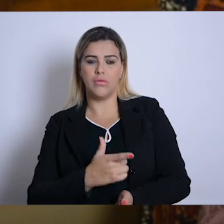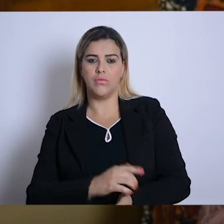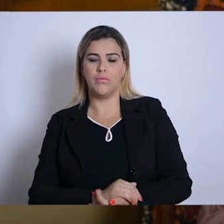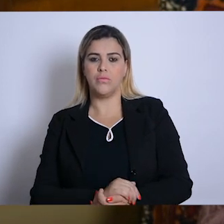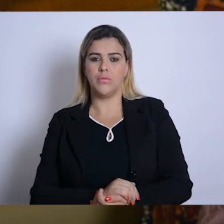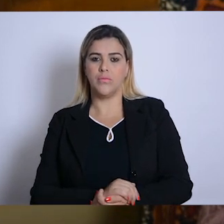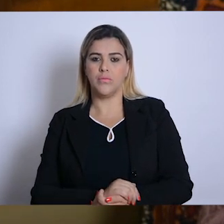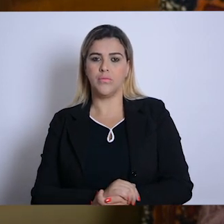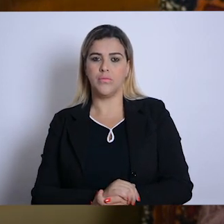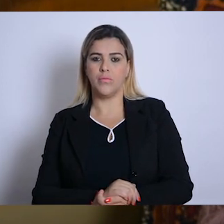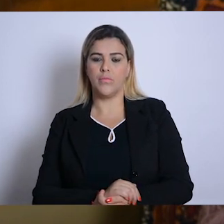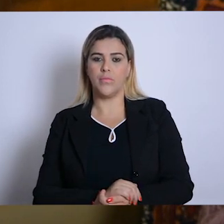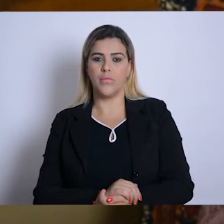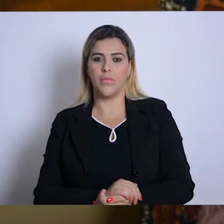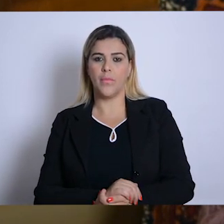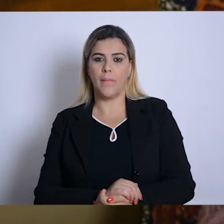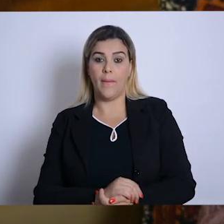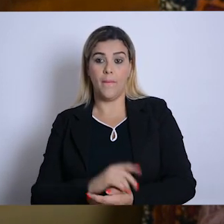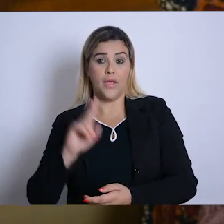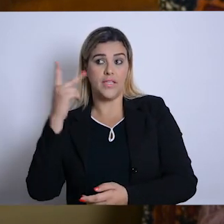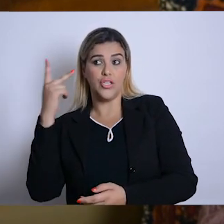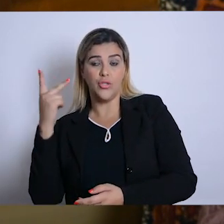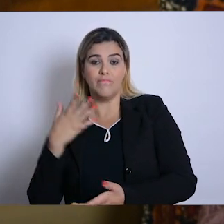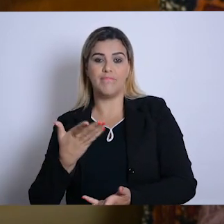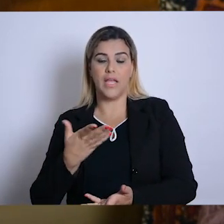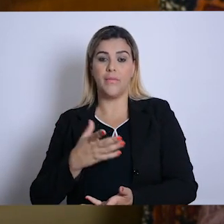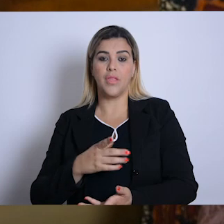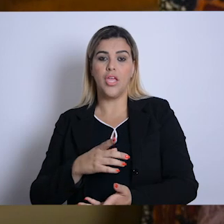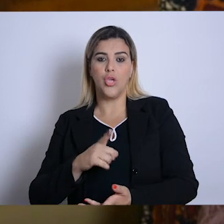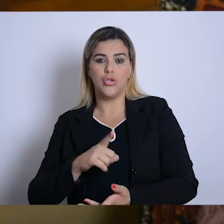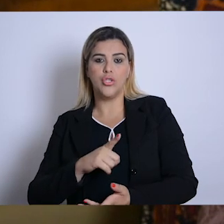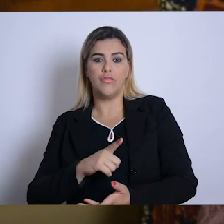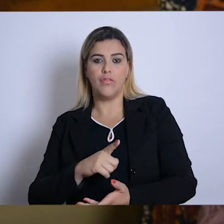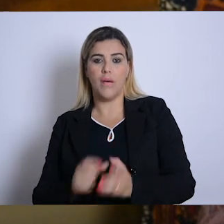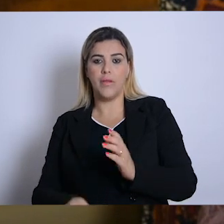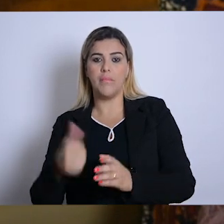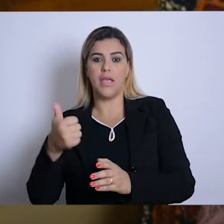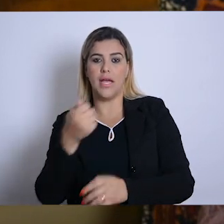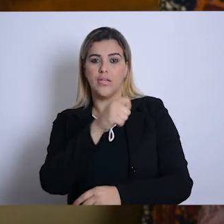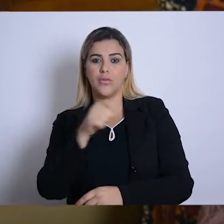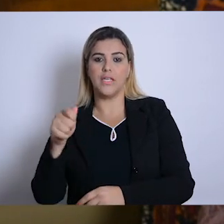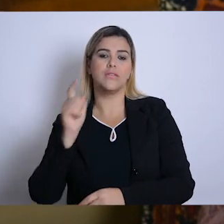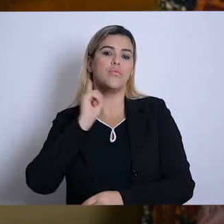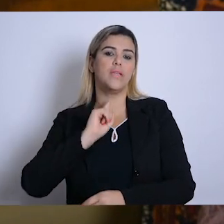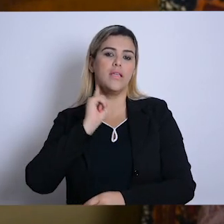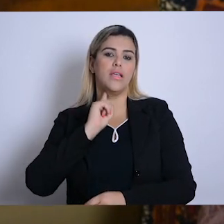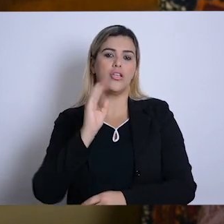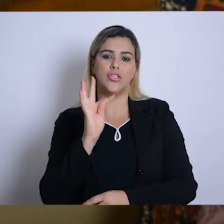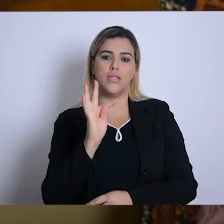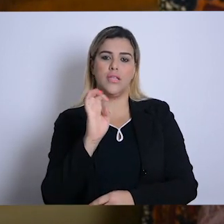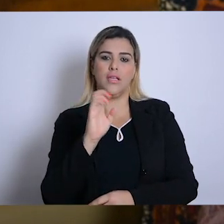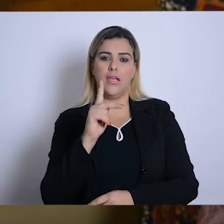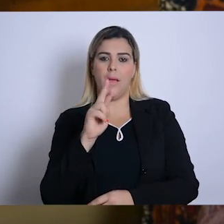por causa da história, um prazer de a gente montar a primeira associação mineira de